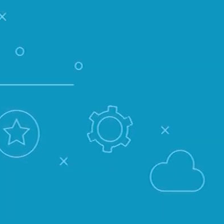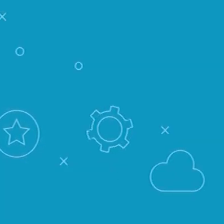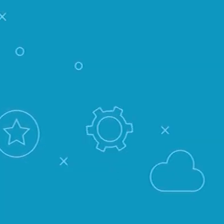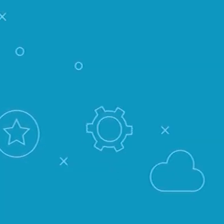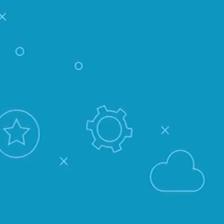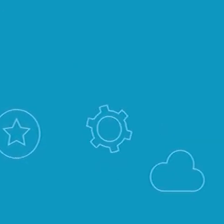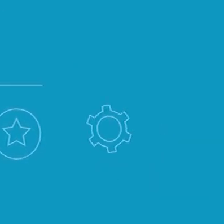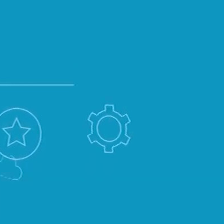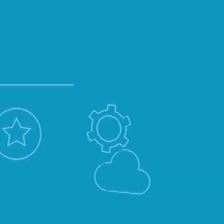Transcrição Quintena Coelho Legendas